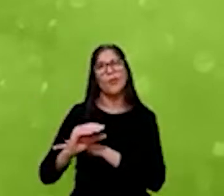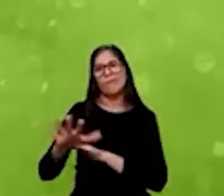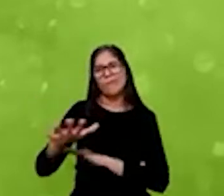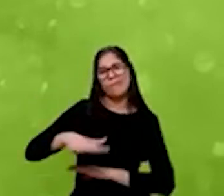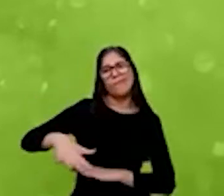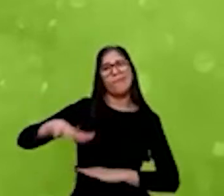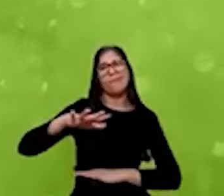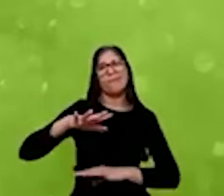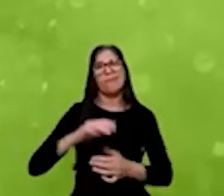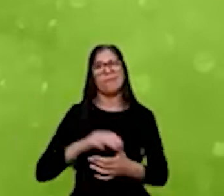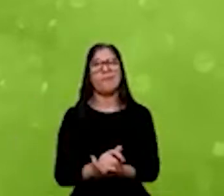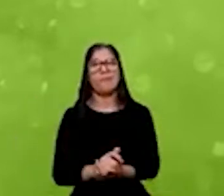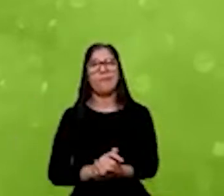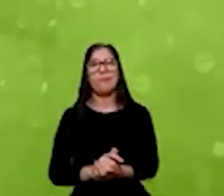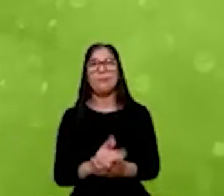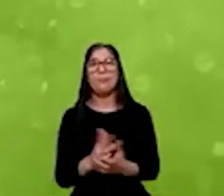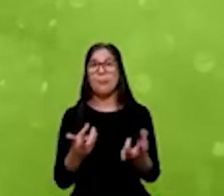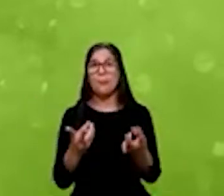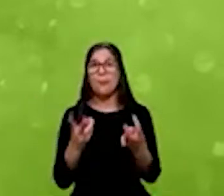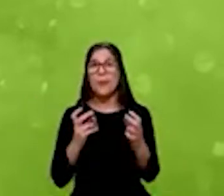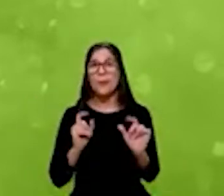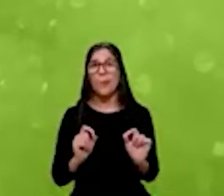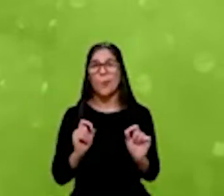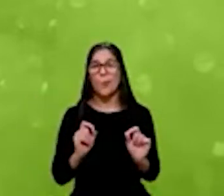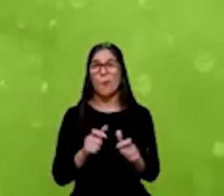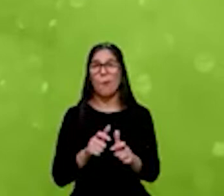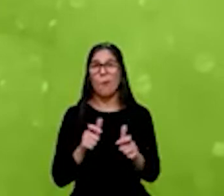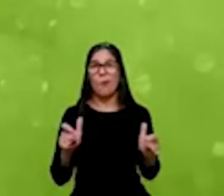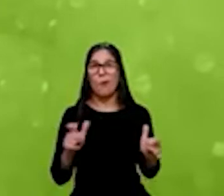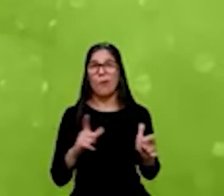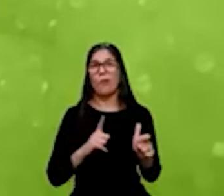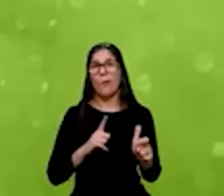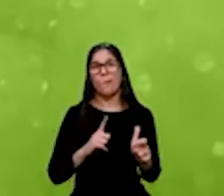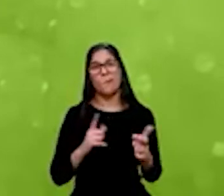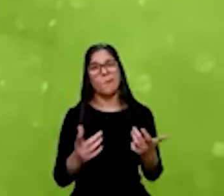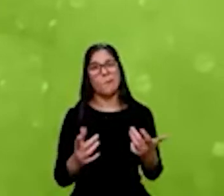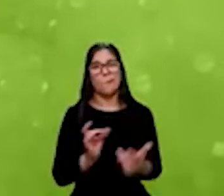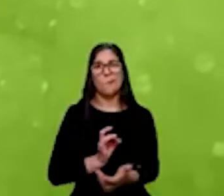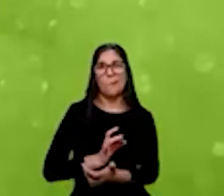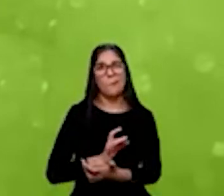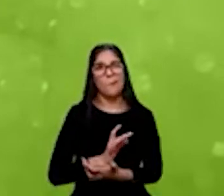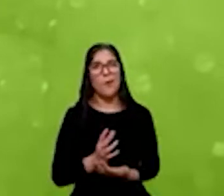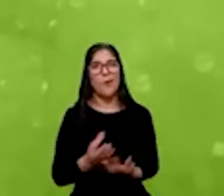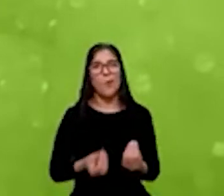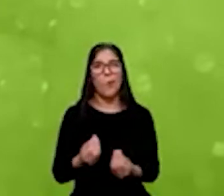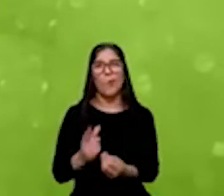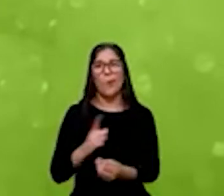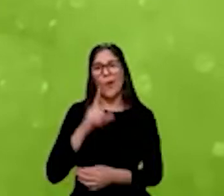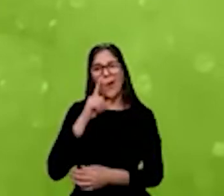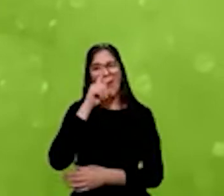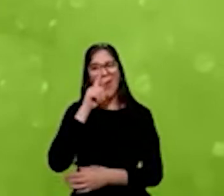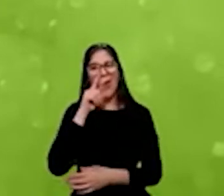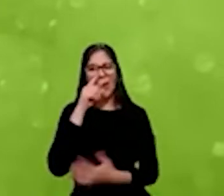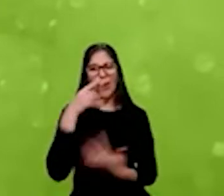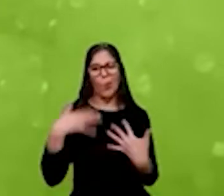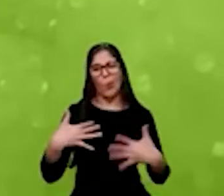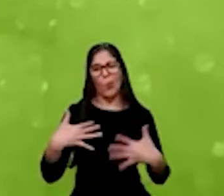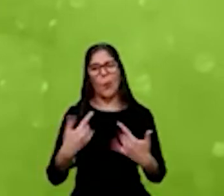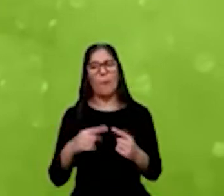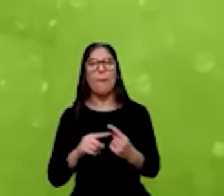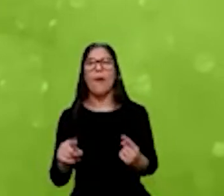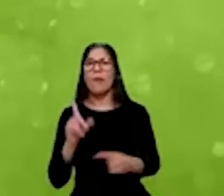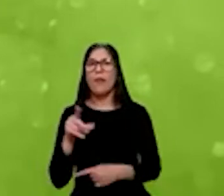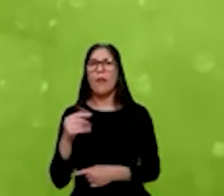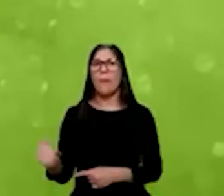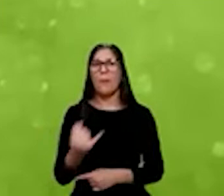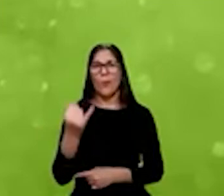A gente percebe que muitos têm um pouco de receio de entrar em função do risco mais elevado, mas é muito importante para as grandes